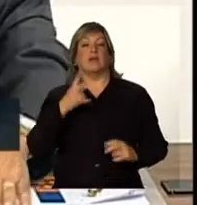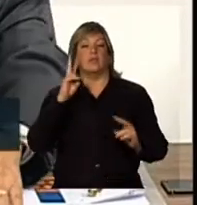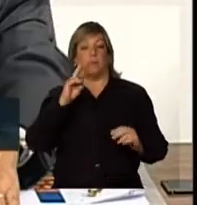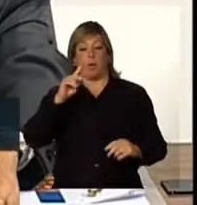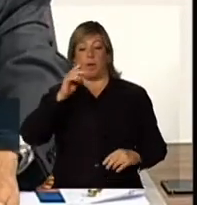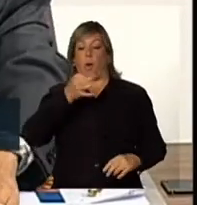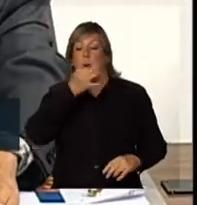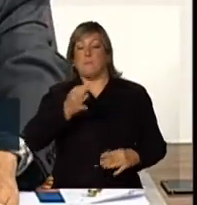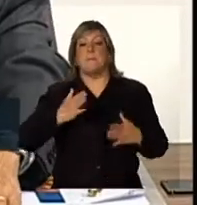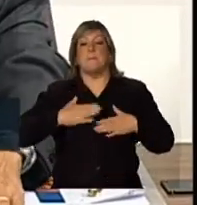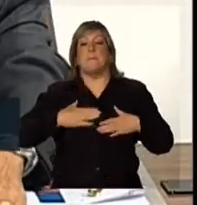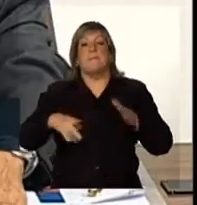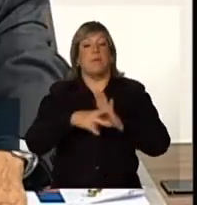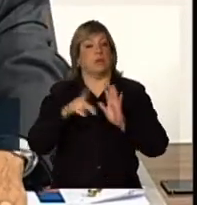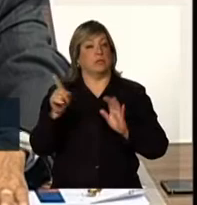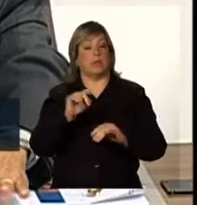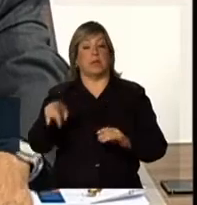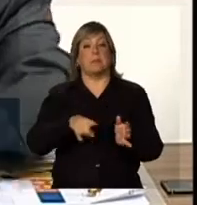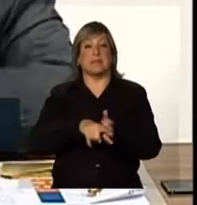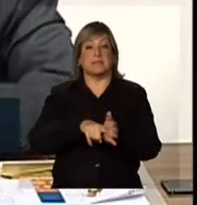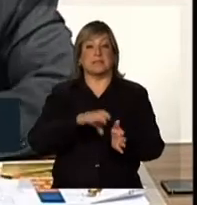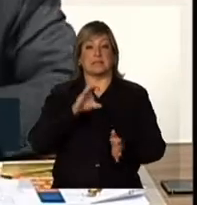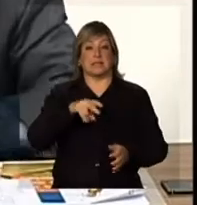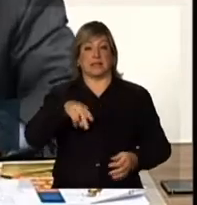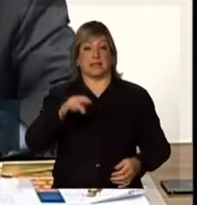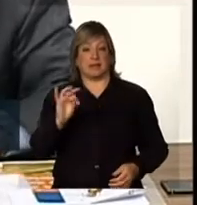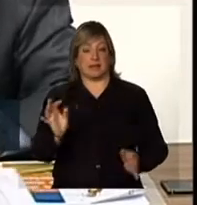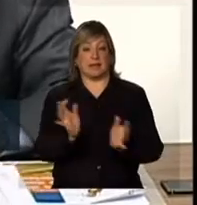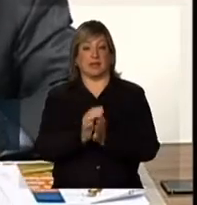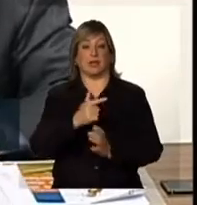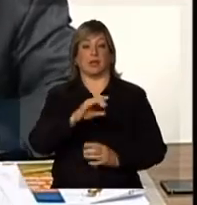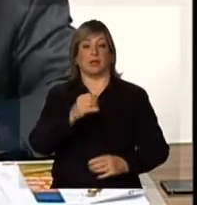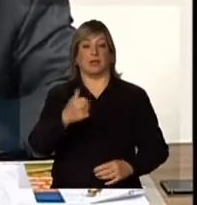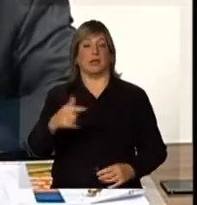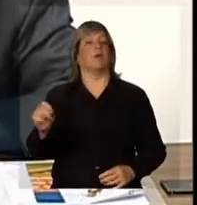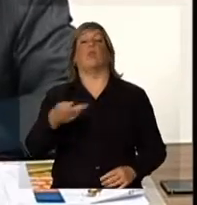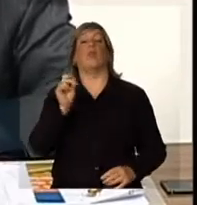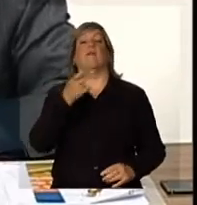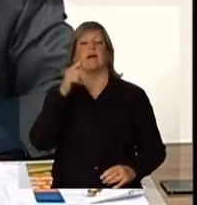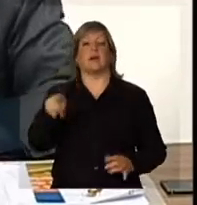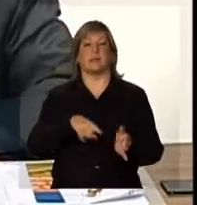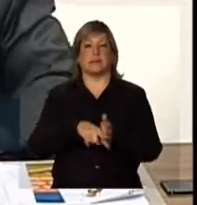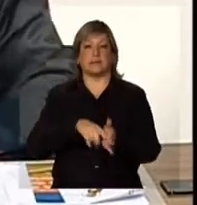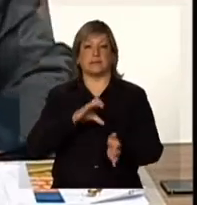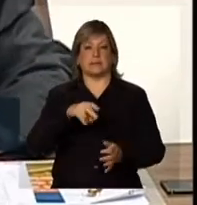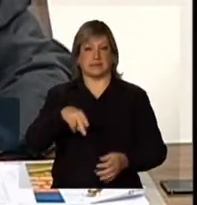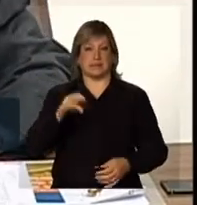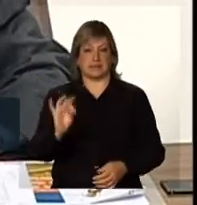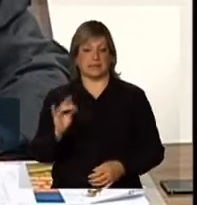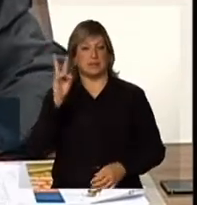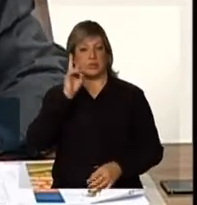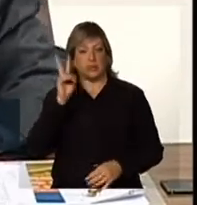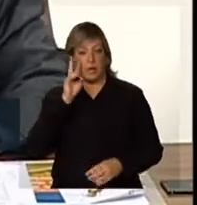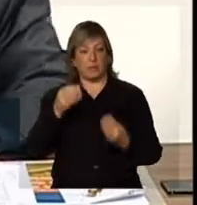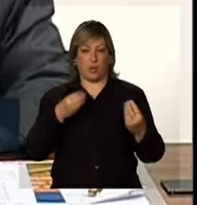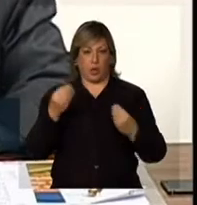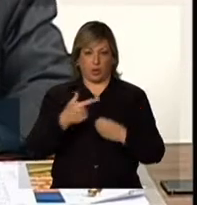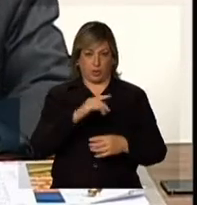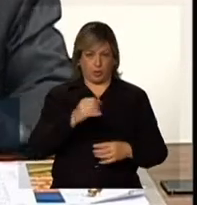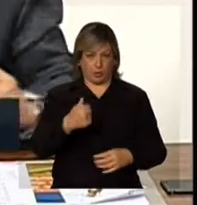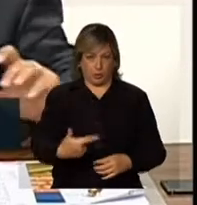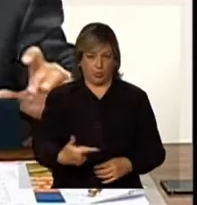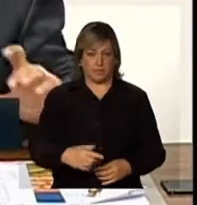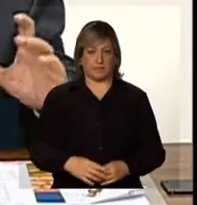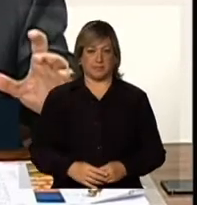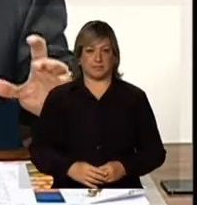eu vou falar aqui da pesquisa da CNT de 2012. O que diz a pesquisa da CNT em relação ao ano de 2012?